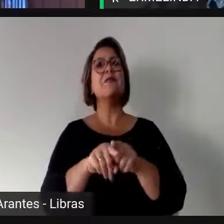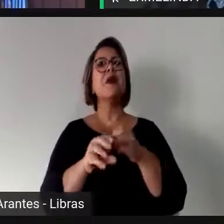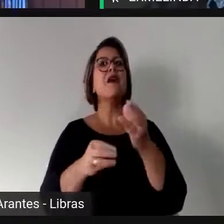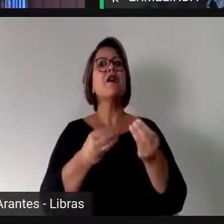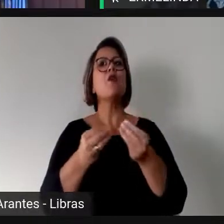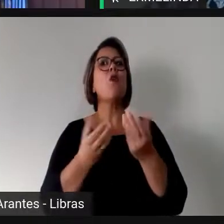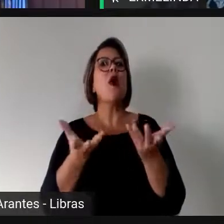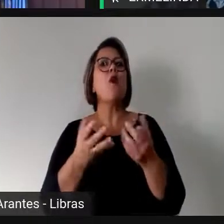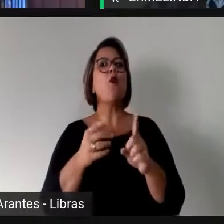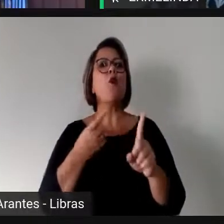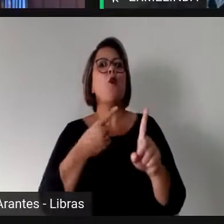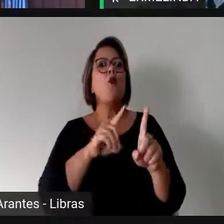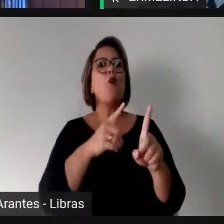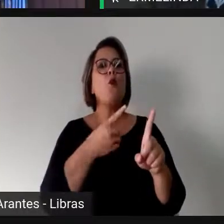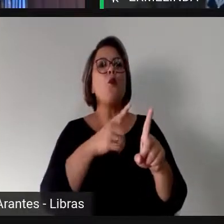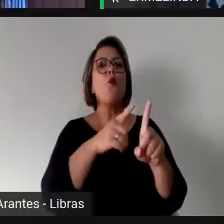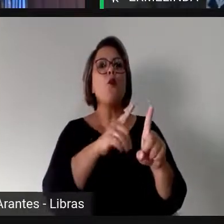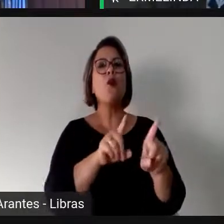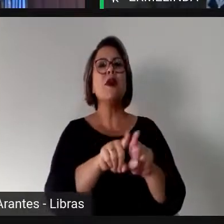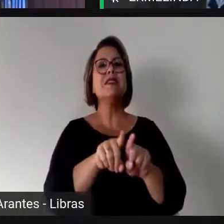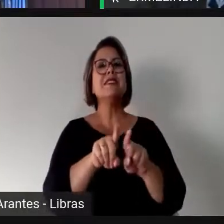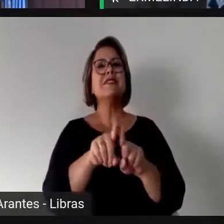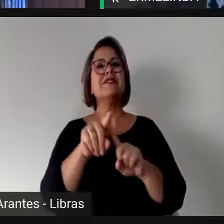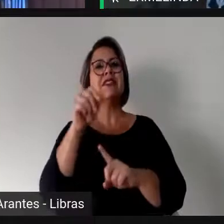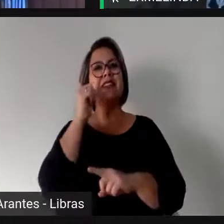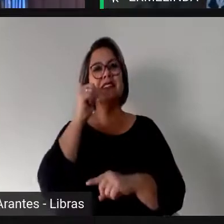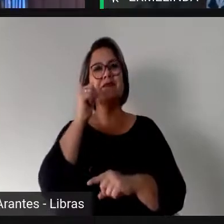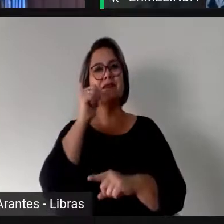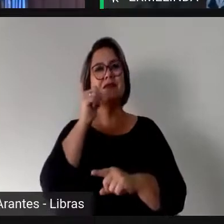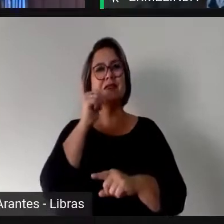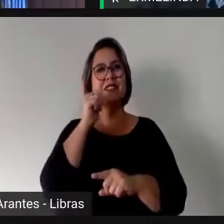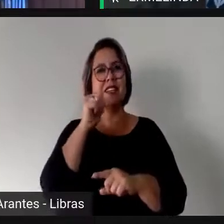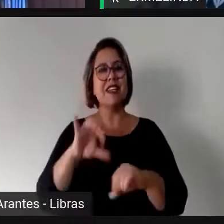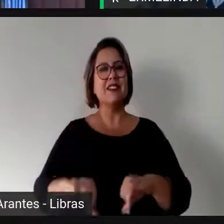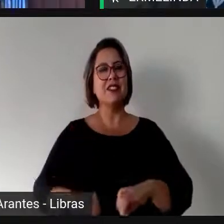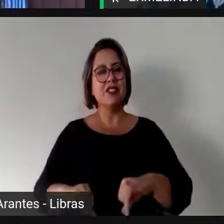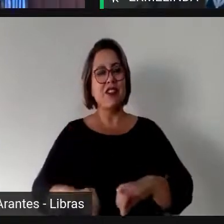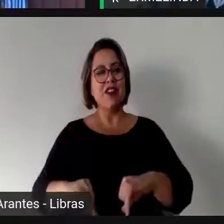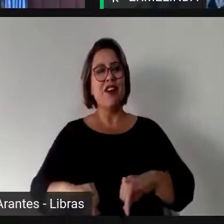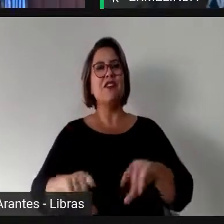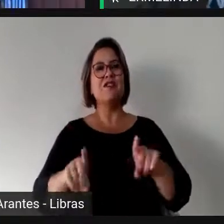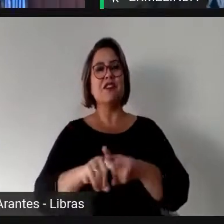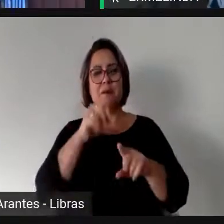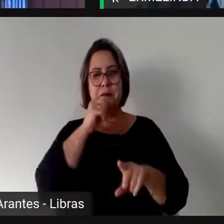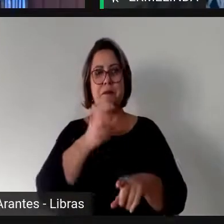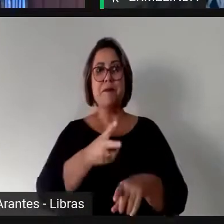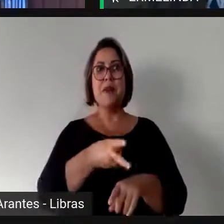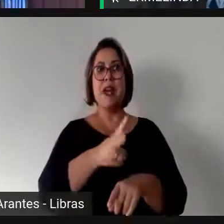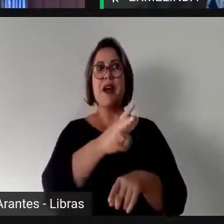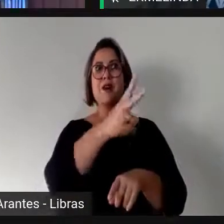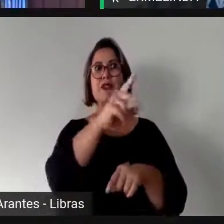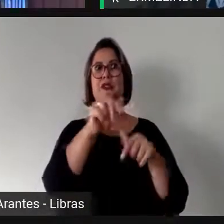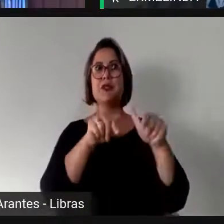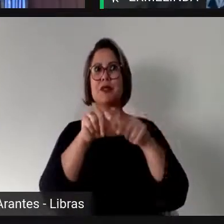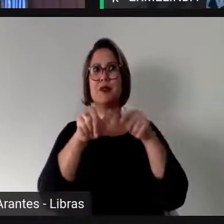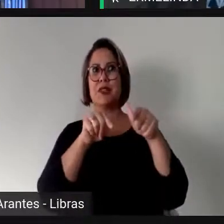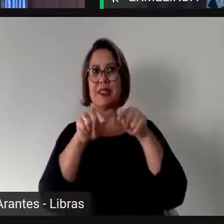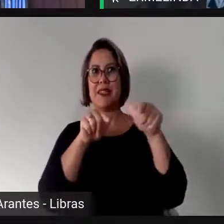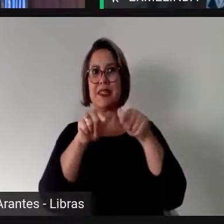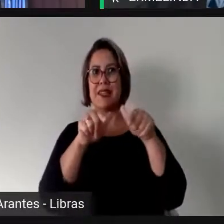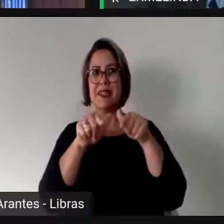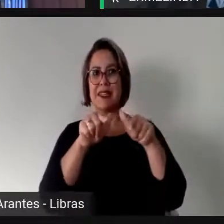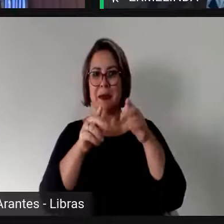desafios que elas enfrentam para o exercício dos mandatos. Sabemos que não é fácil nem chegar ao